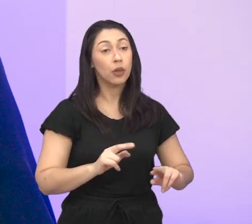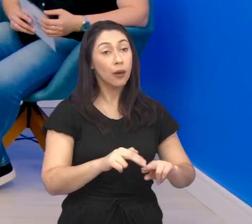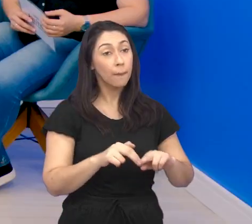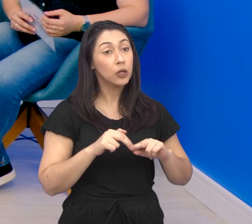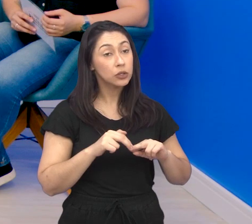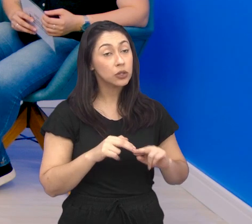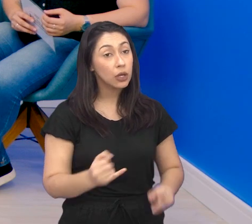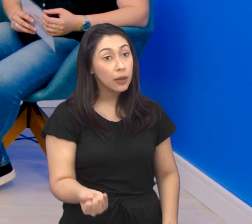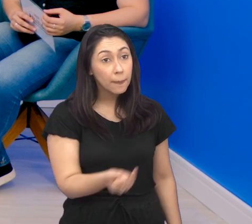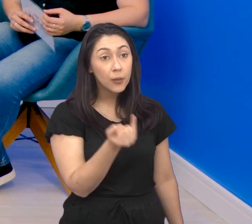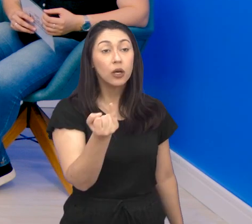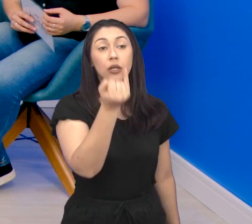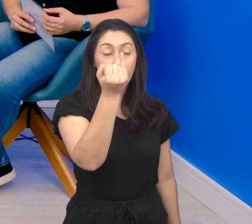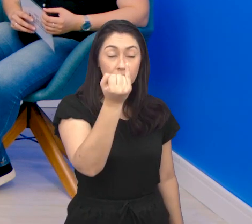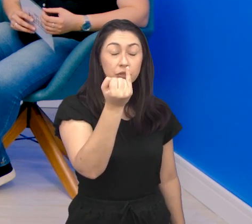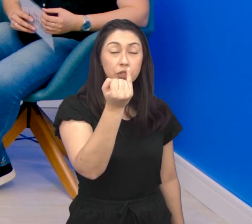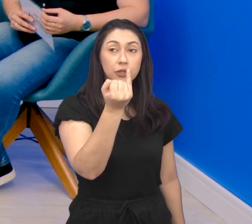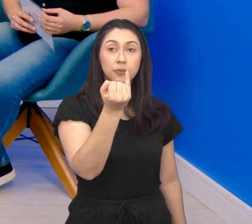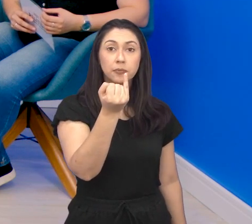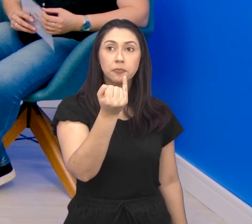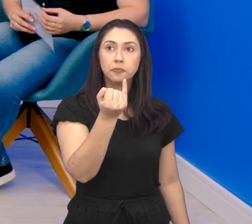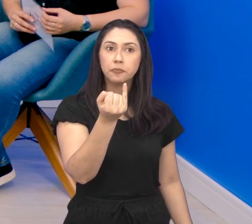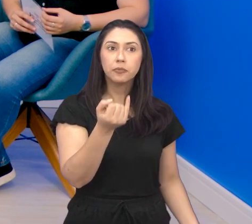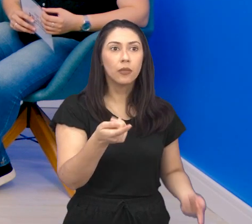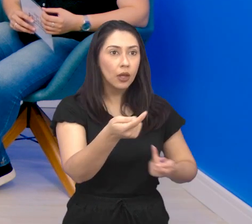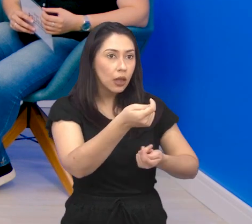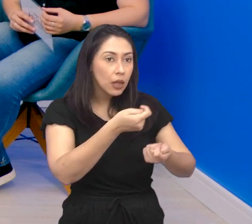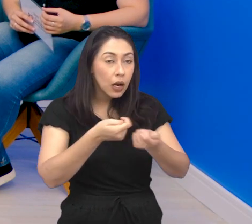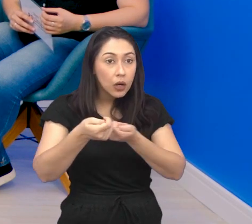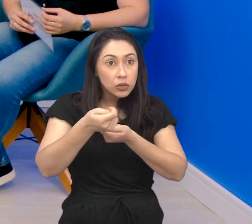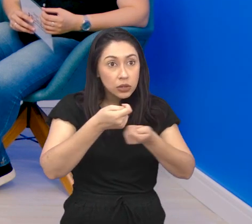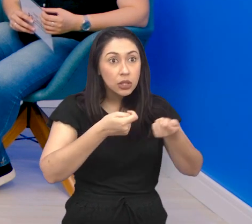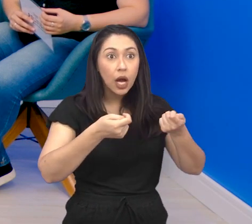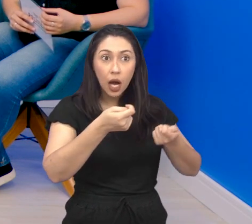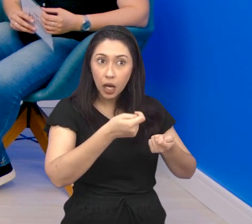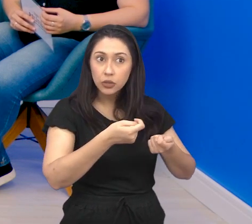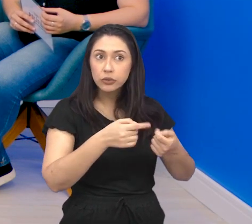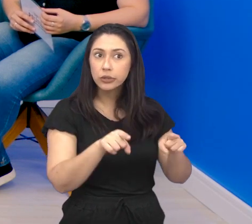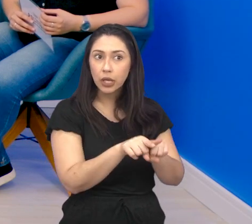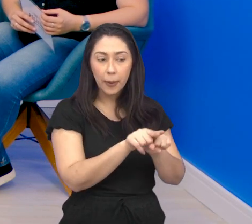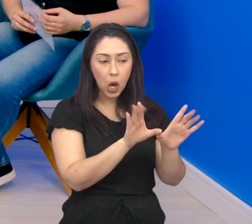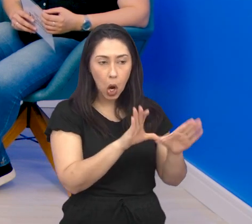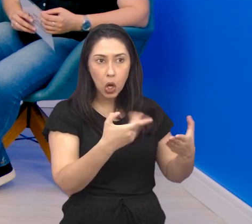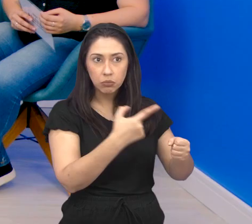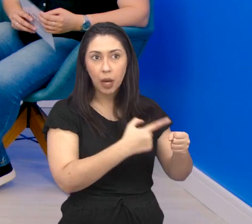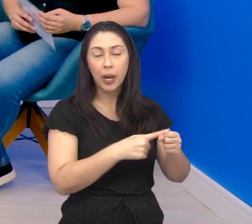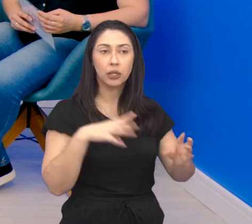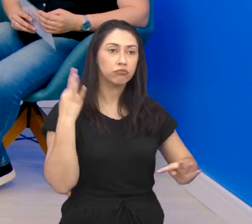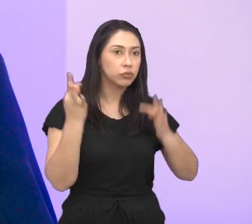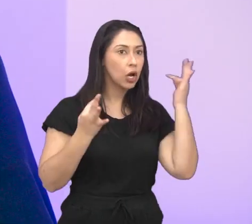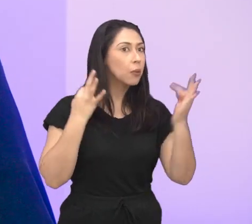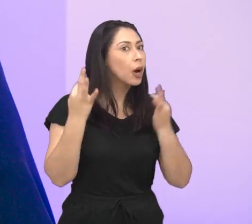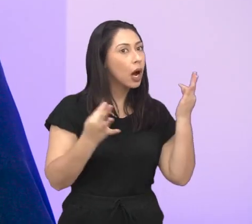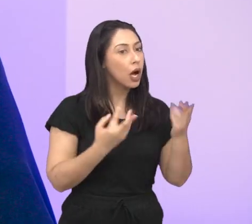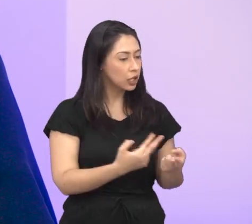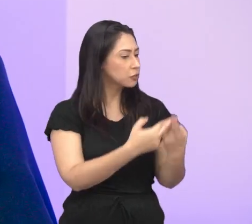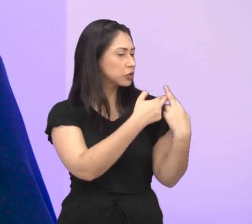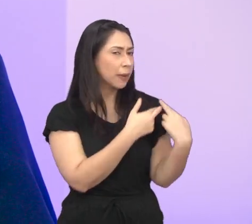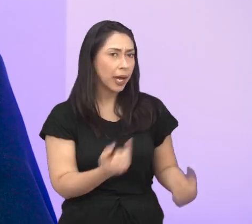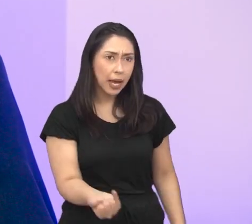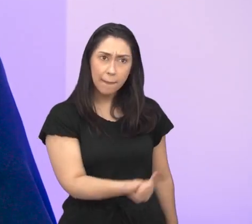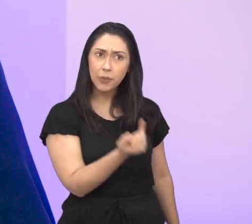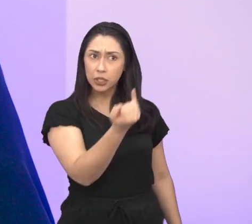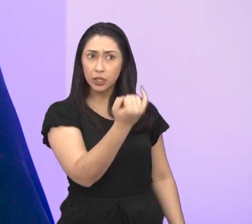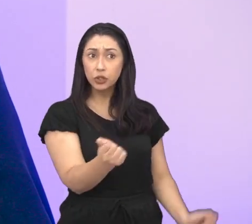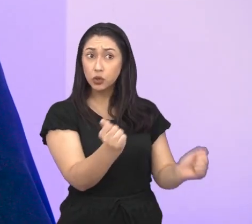Então isso para a gente é importante, nós temos negociado muito com o TUR, tem um papel muito importante junto ao poder público